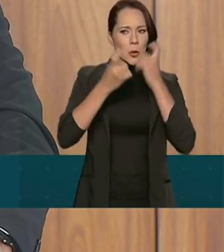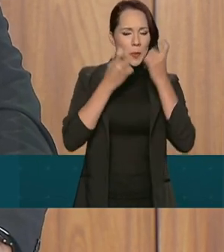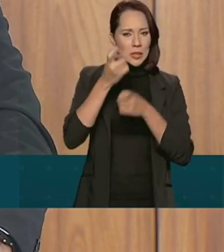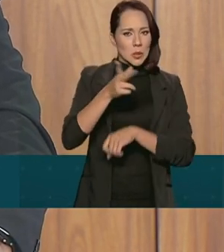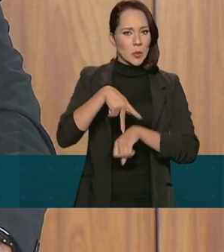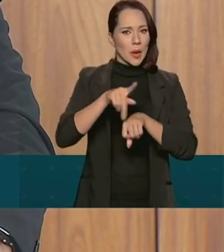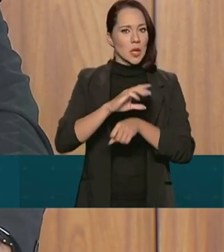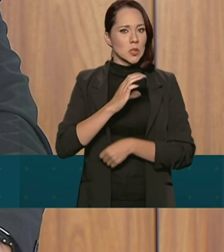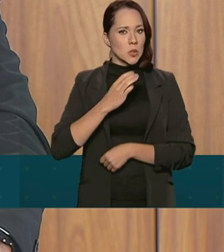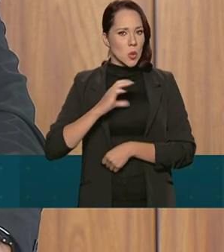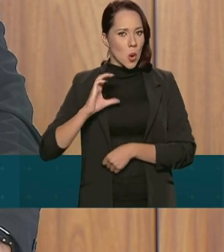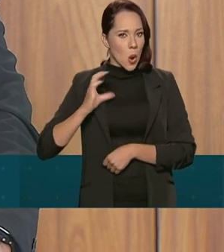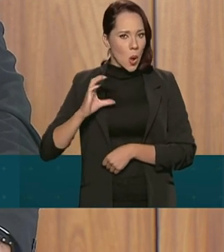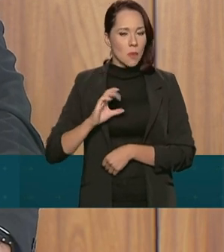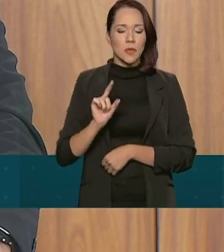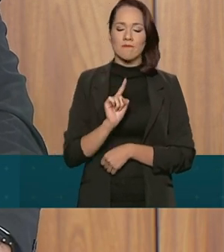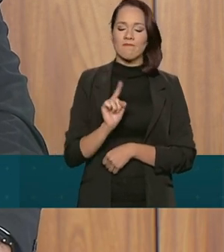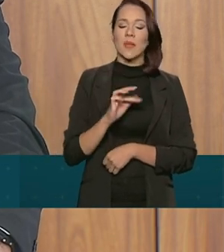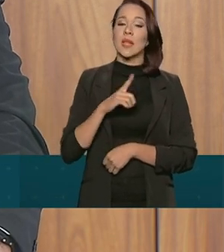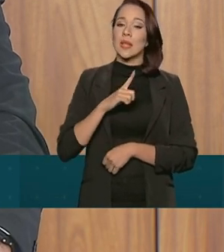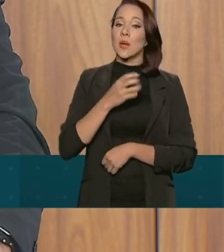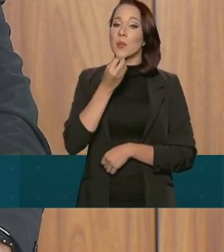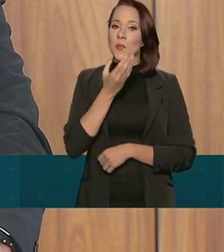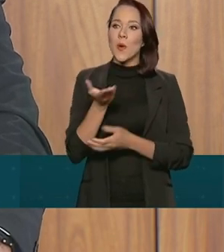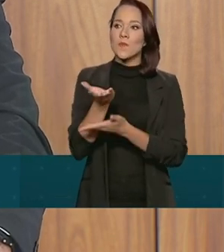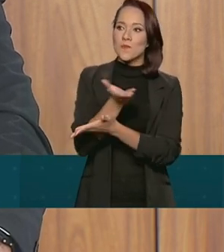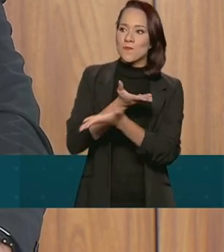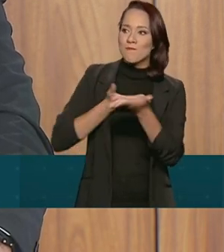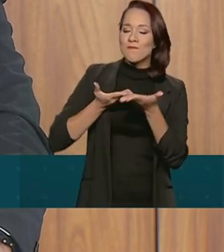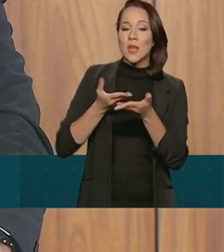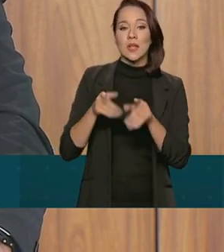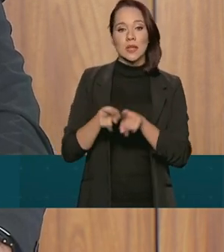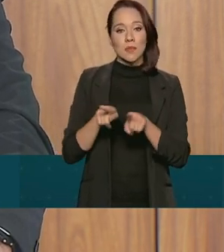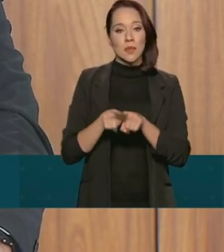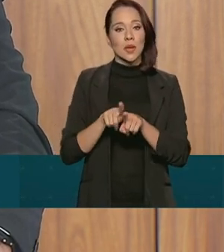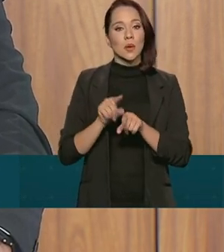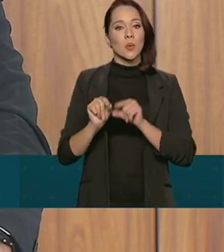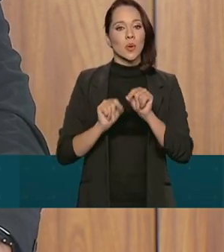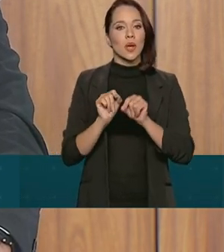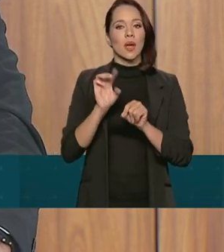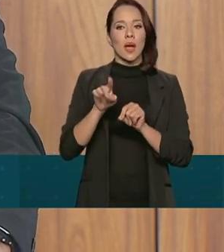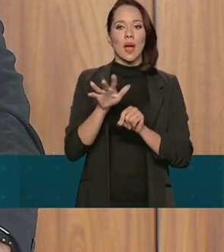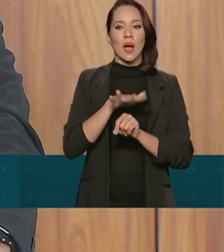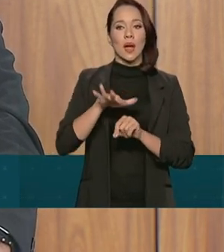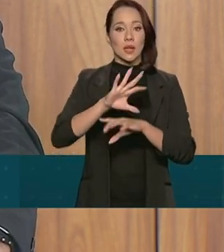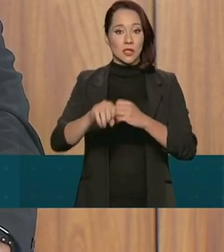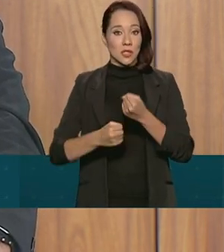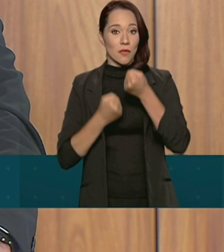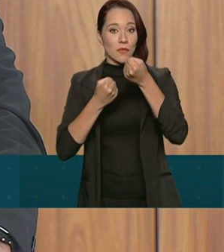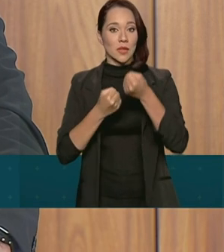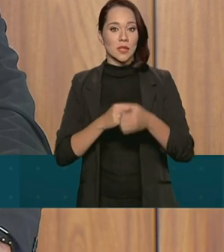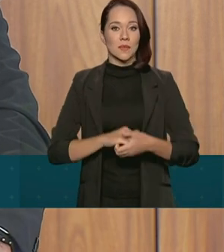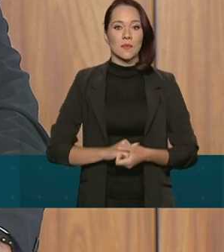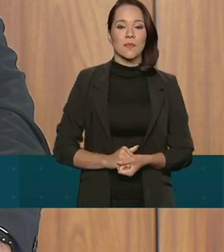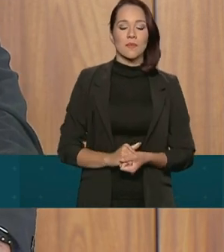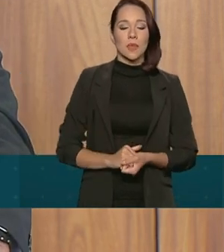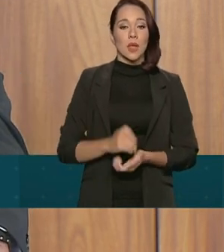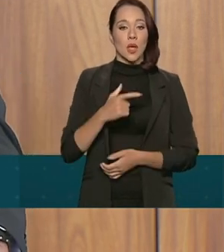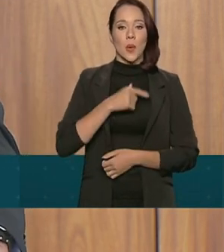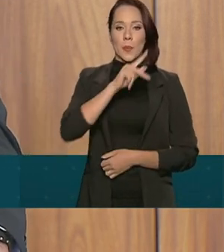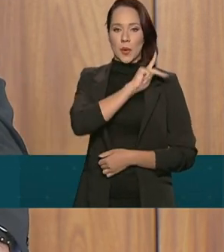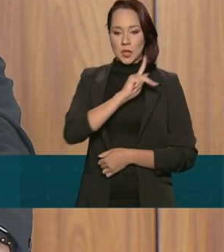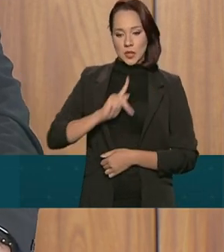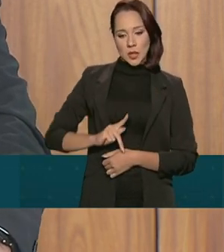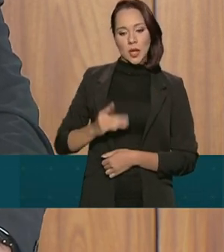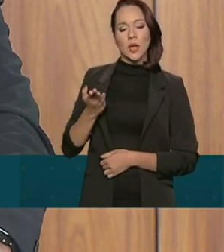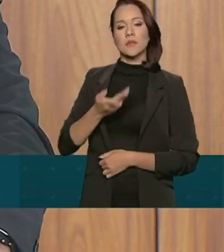Colômbia. Temos um bom relacionamento, também somado isso, à questão da defesa, onde o senhor presidente